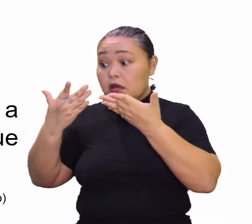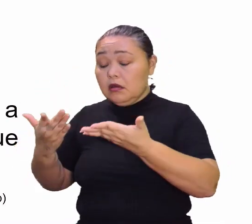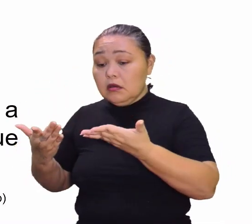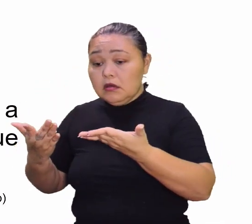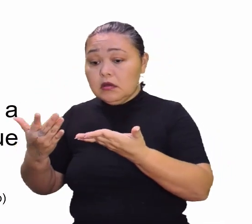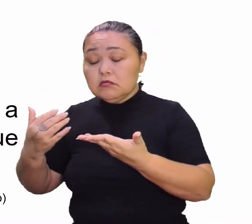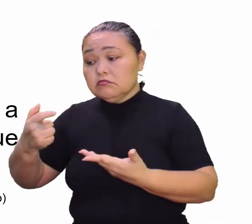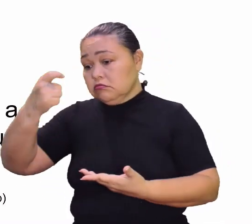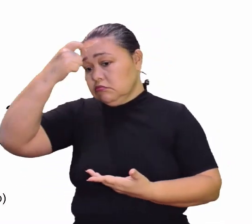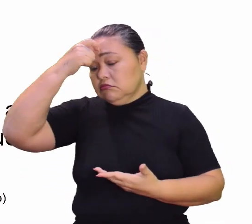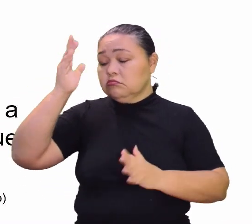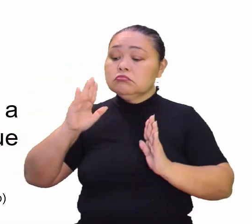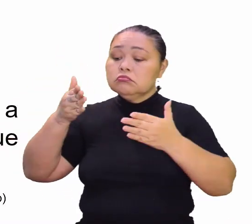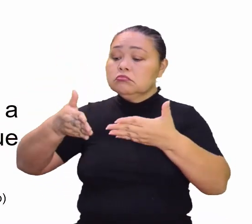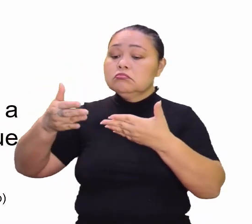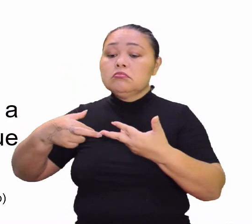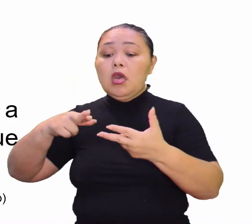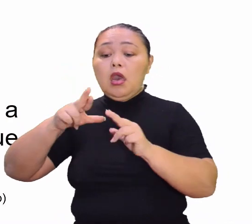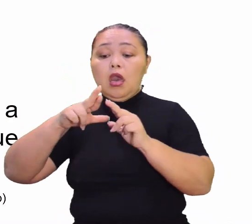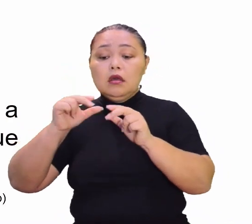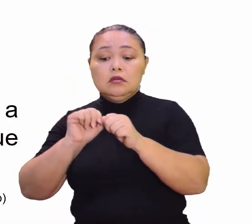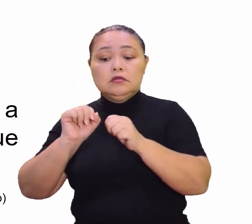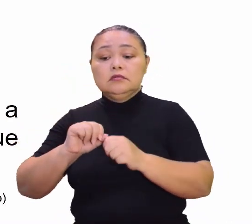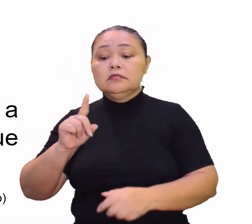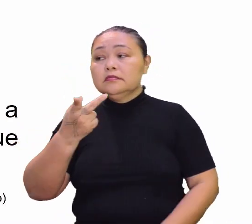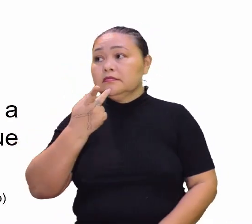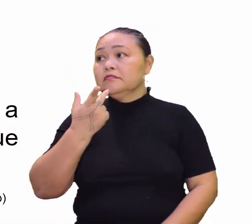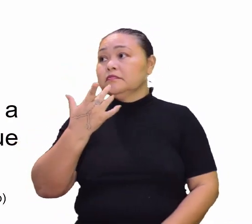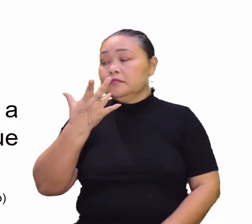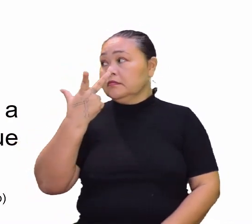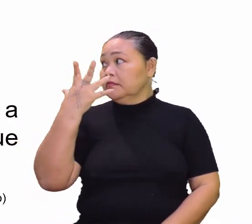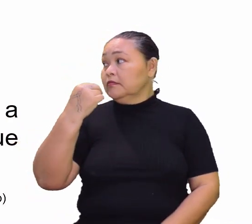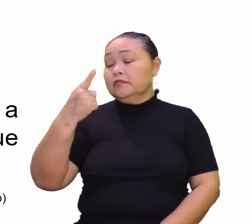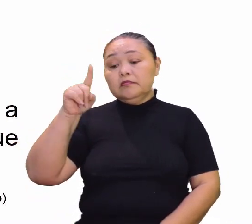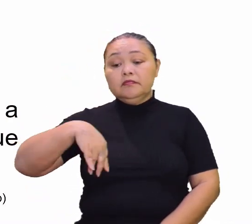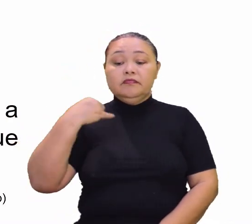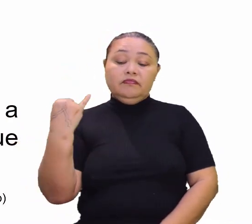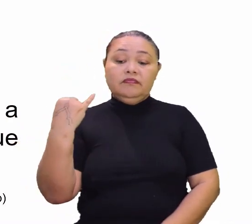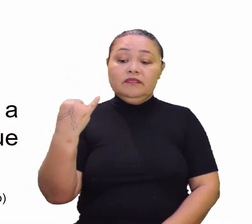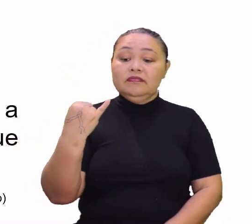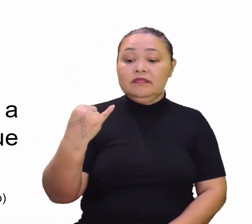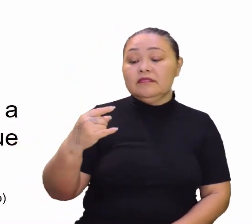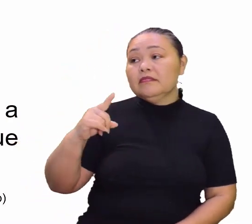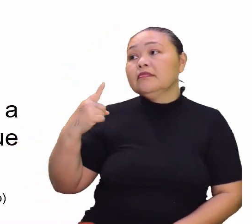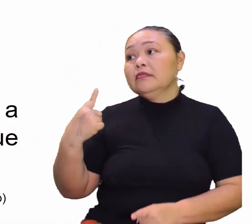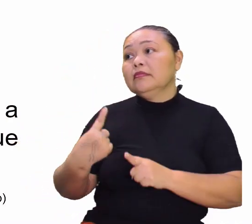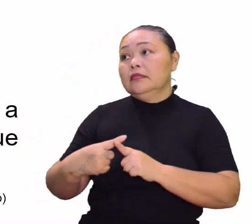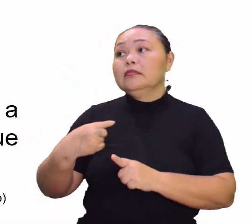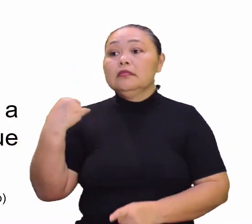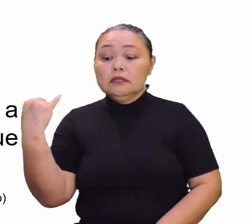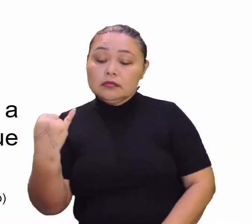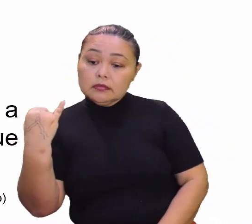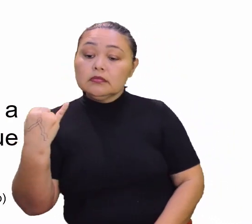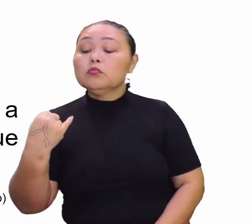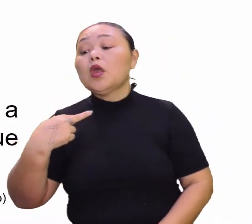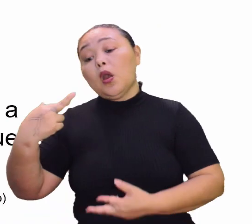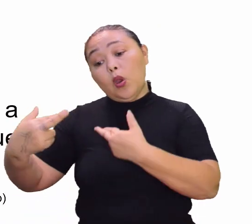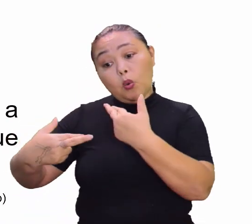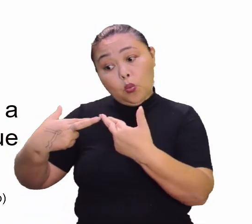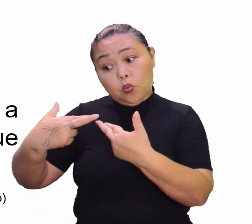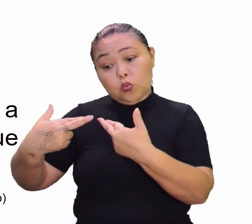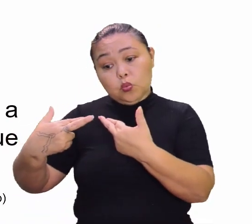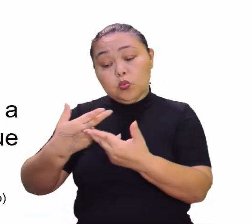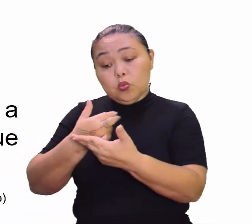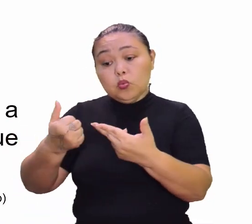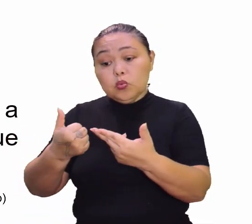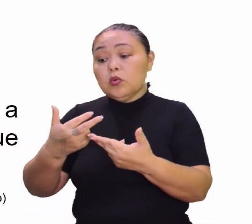dessa consciência voltada para a reciclagem, né? Você fala bonito. Porque isso aqui é importante, porque gera o quê? Um recurso, né?